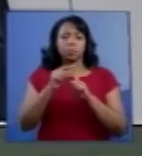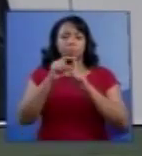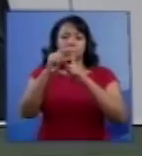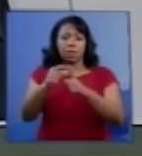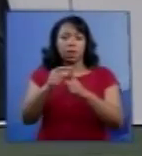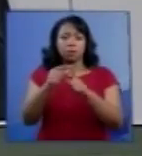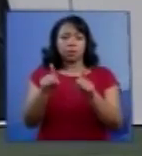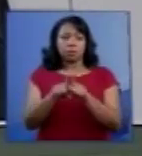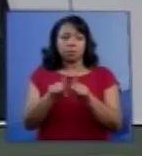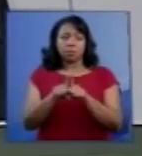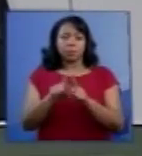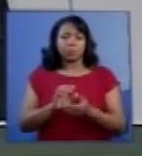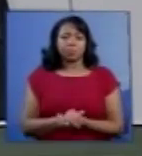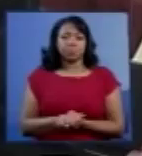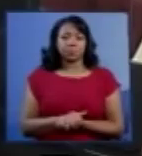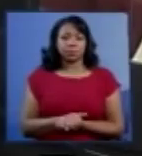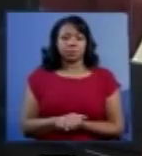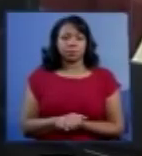o nosso professor.